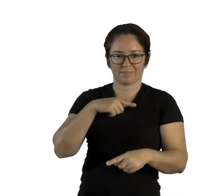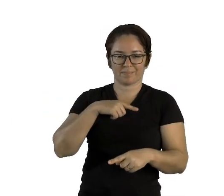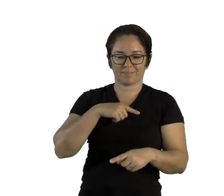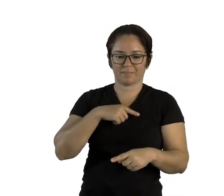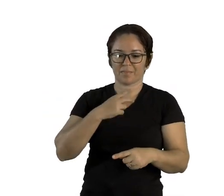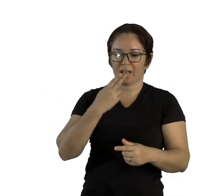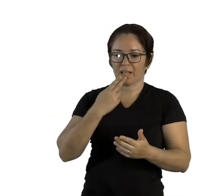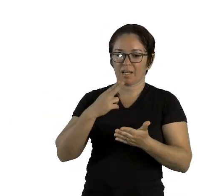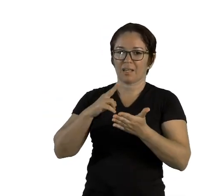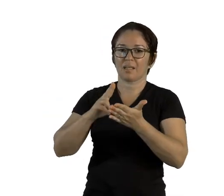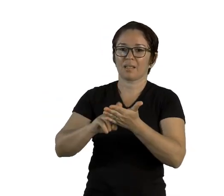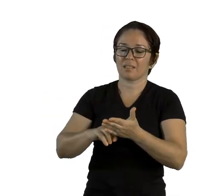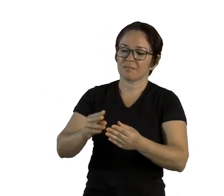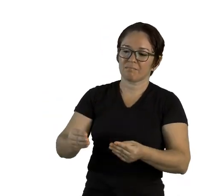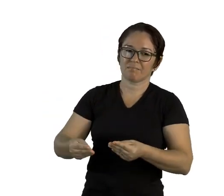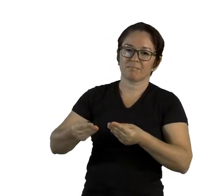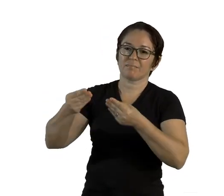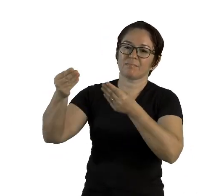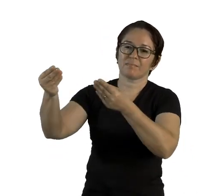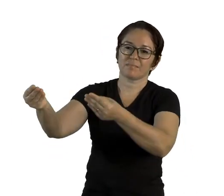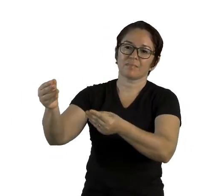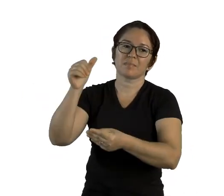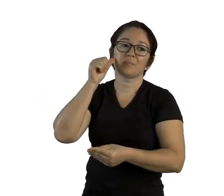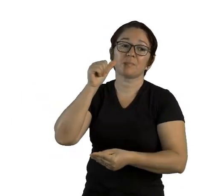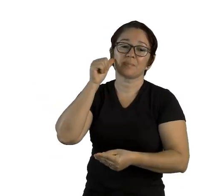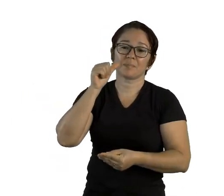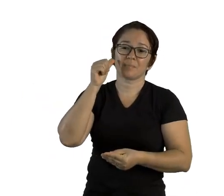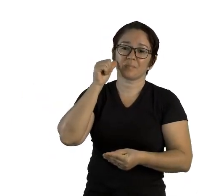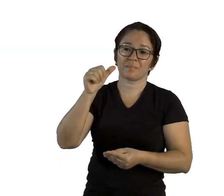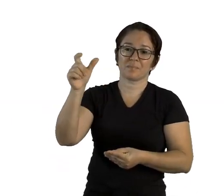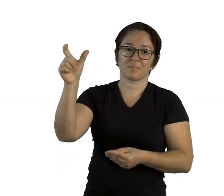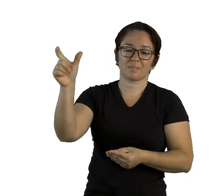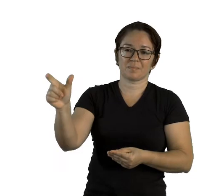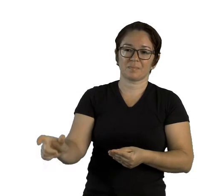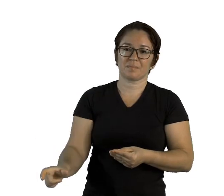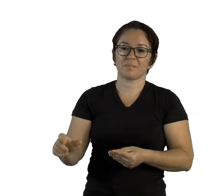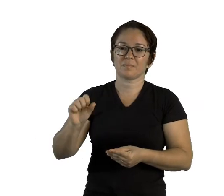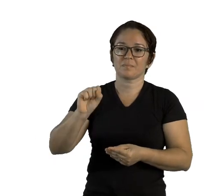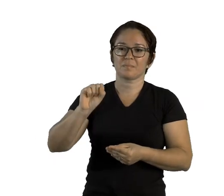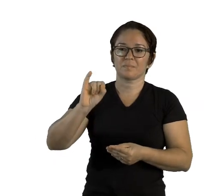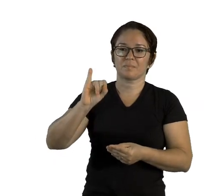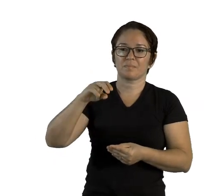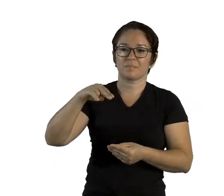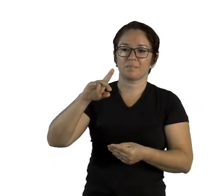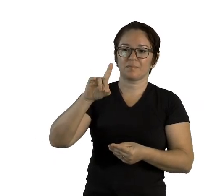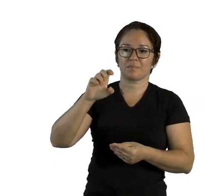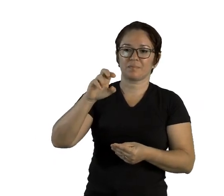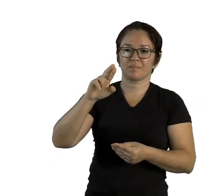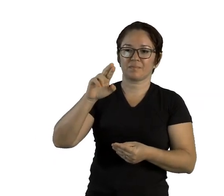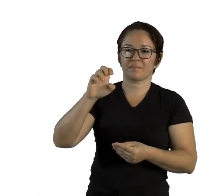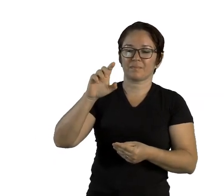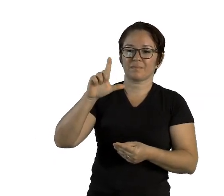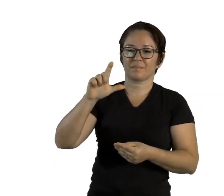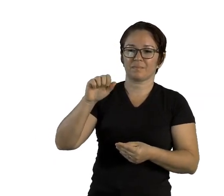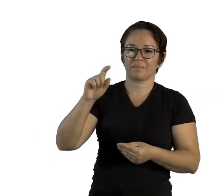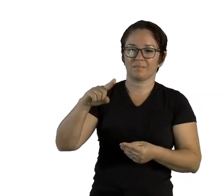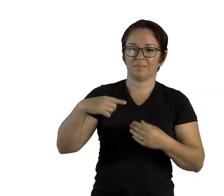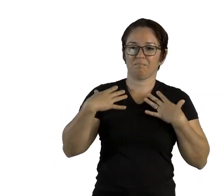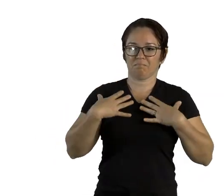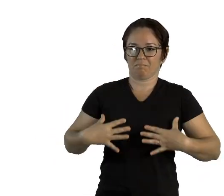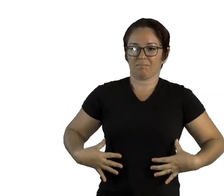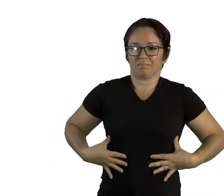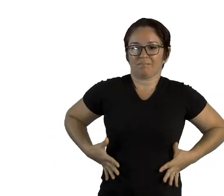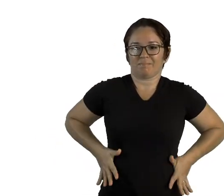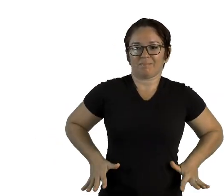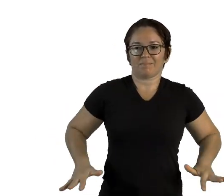a Cinderela e tinha uma surpresa dentro dela. Para a princesa Cinderela, no